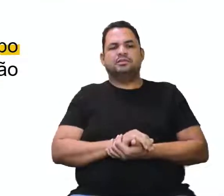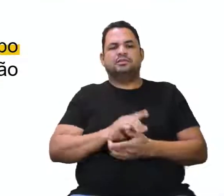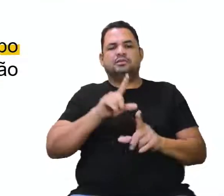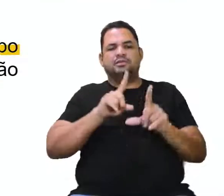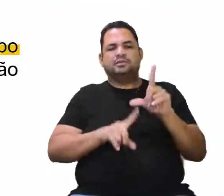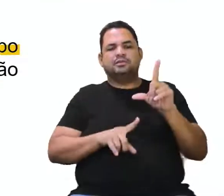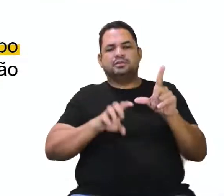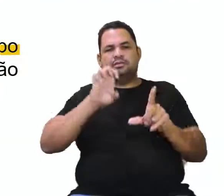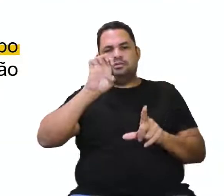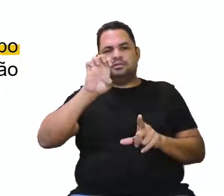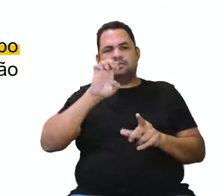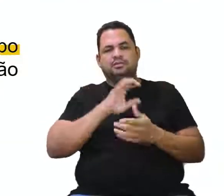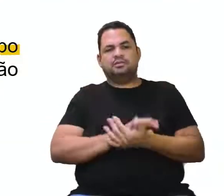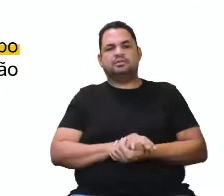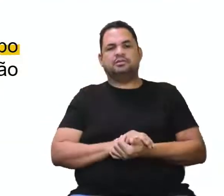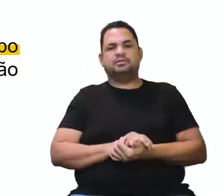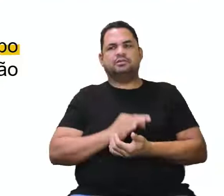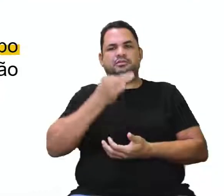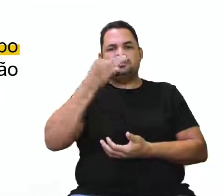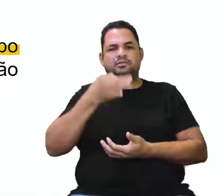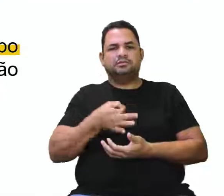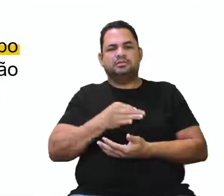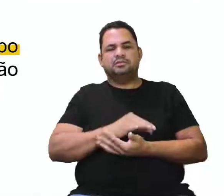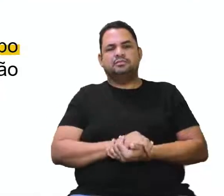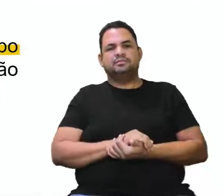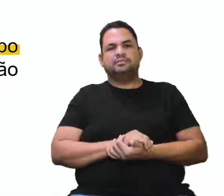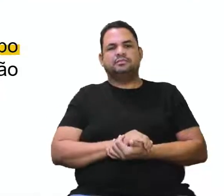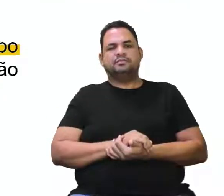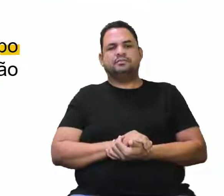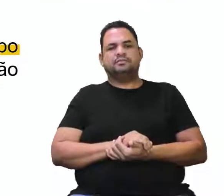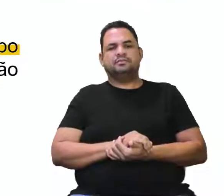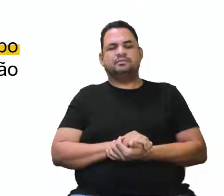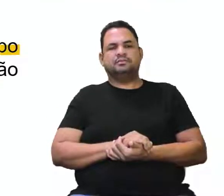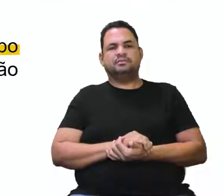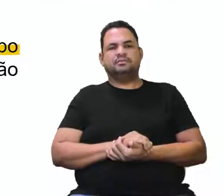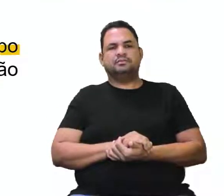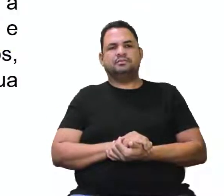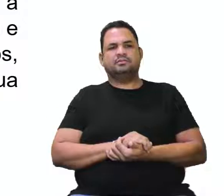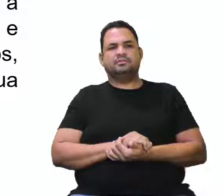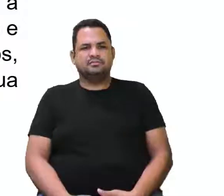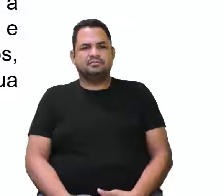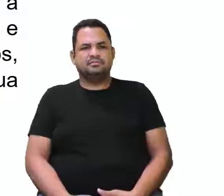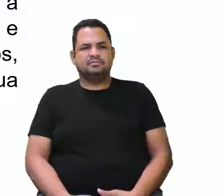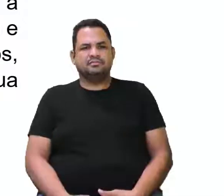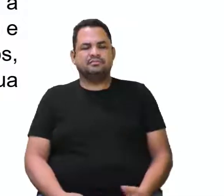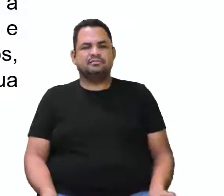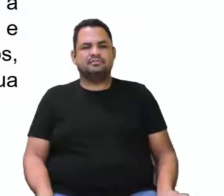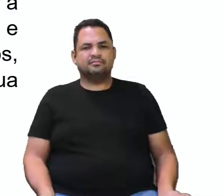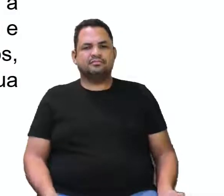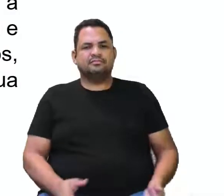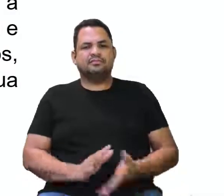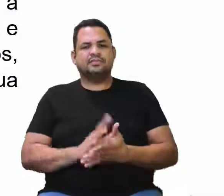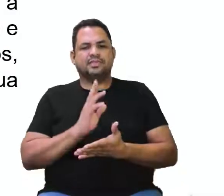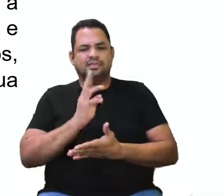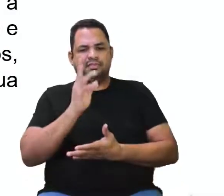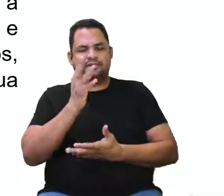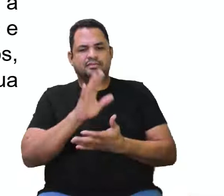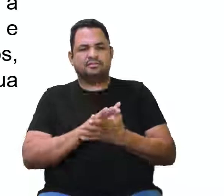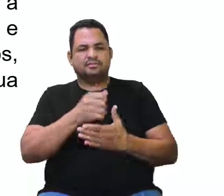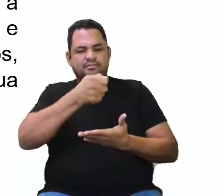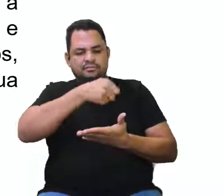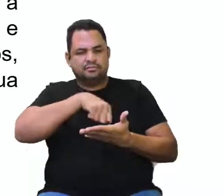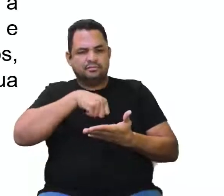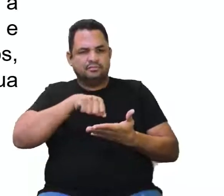A letra E é a nossa resposta correta. Vamos para a próxima. E vamos continuar a nossa